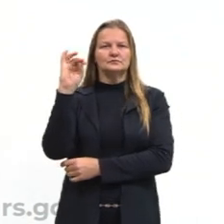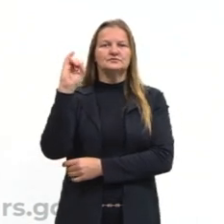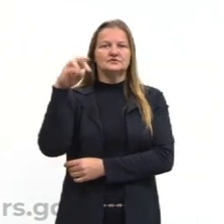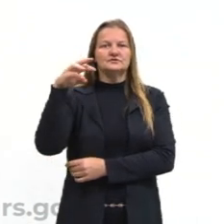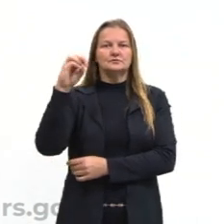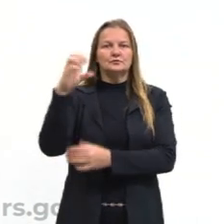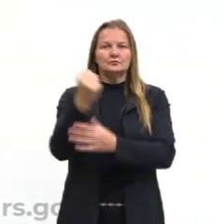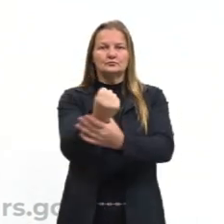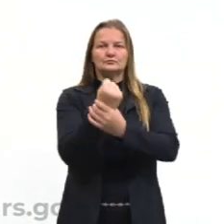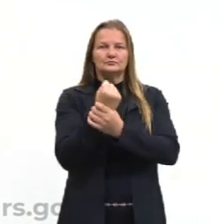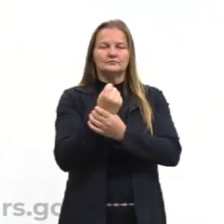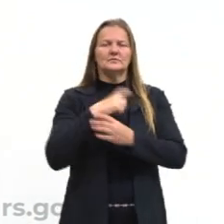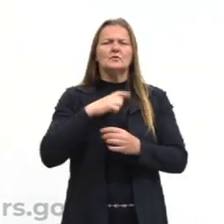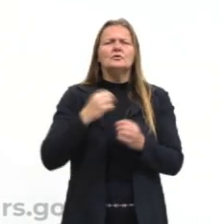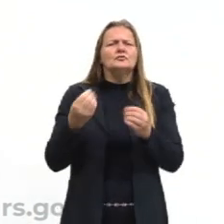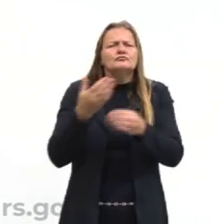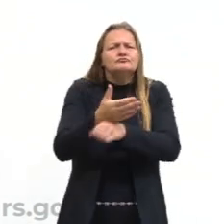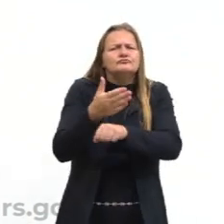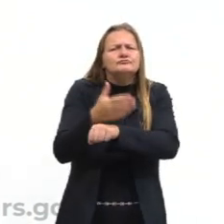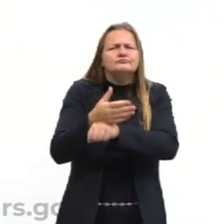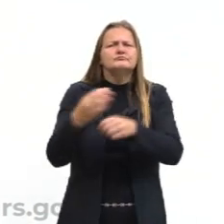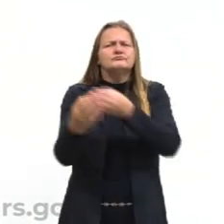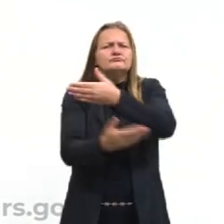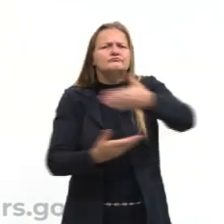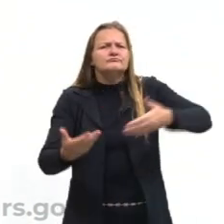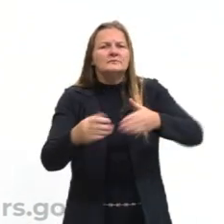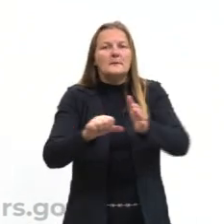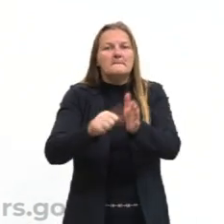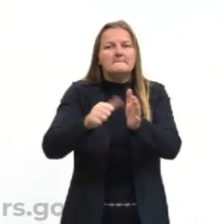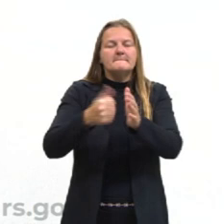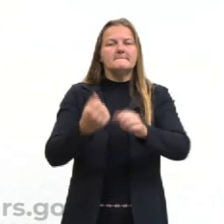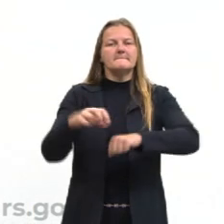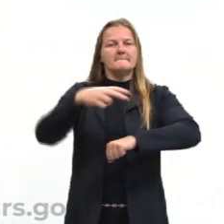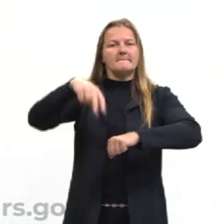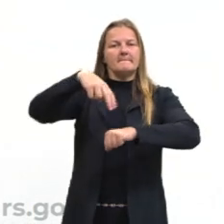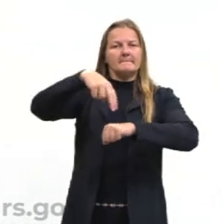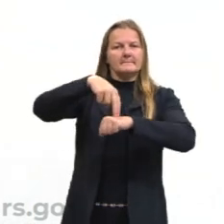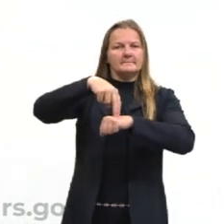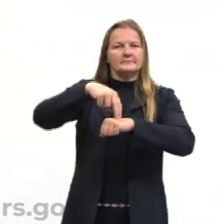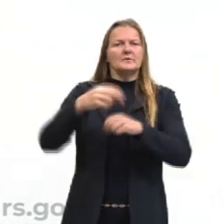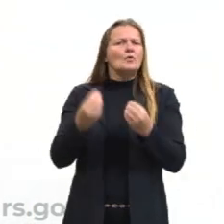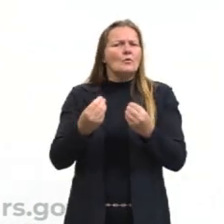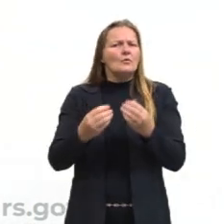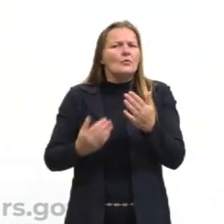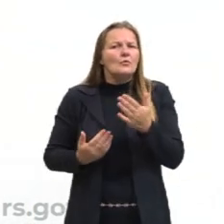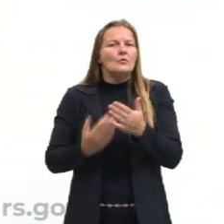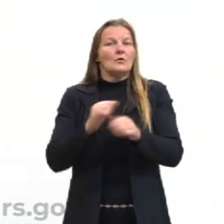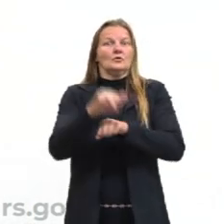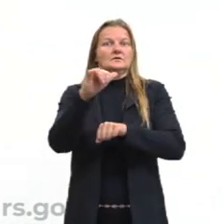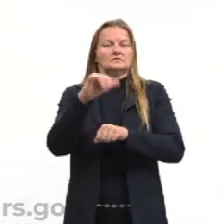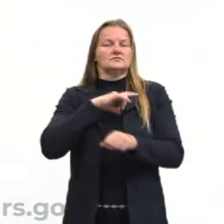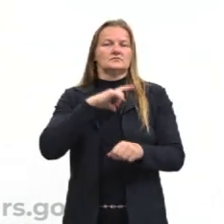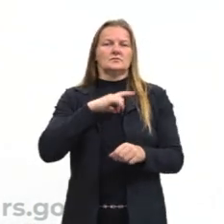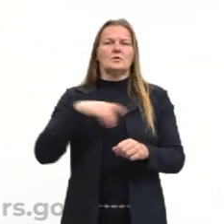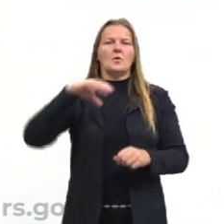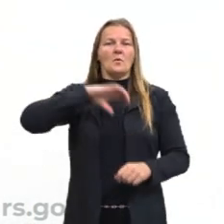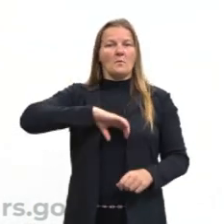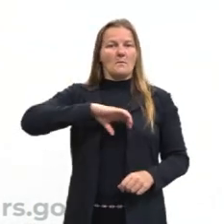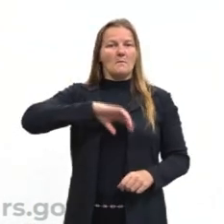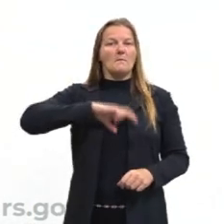integração e consolidação desses primeiros Estados e como ocorreu esses processos em Portugal,